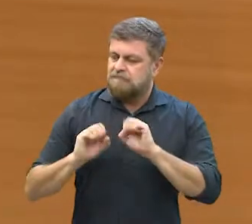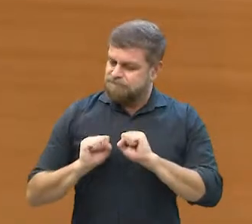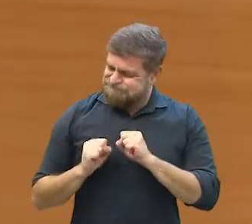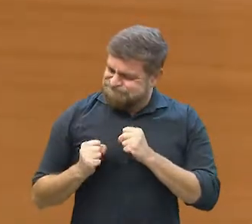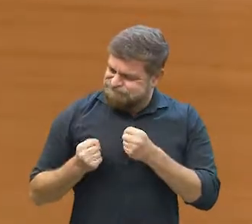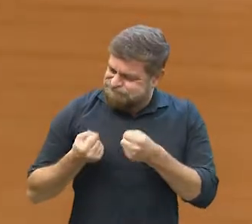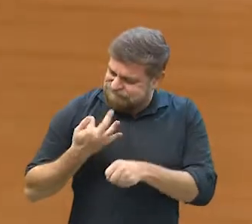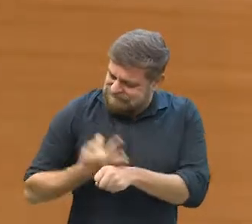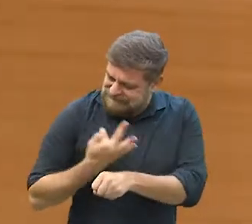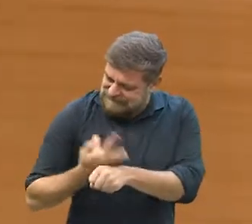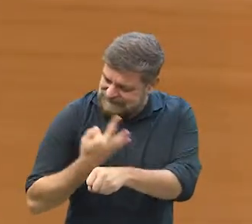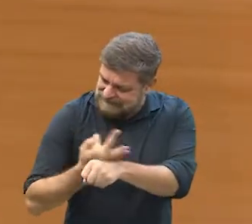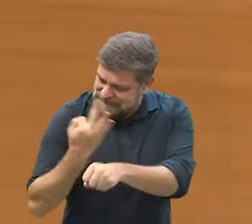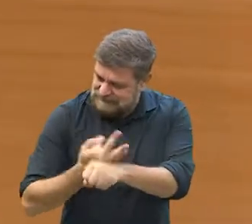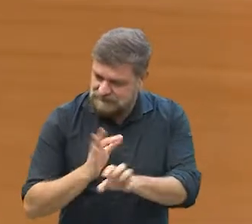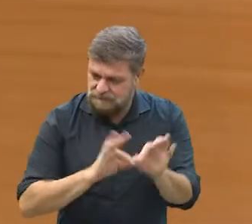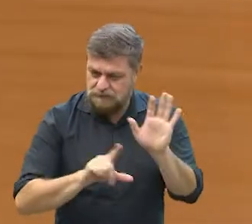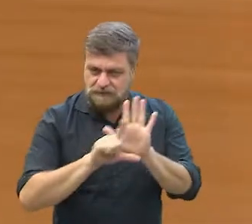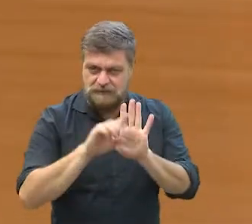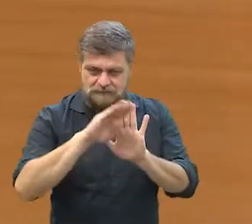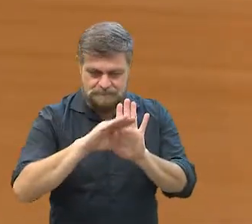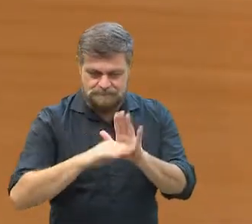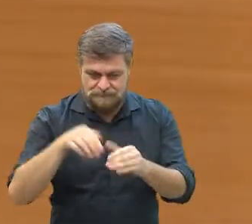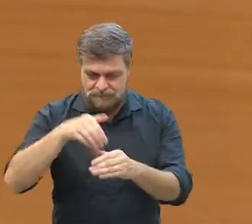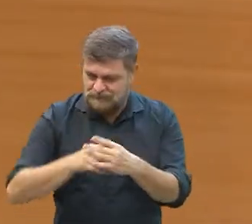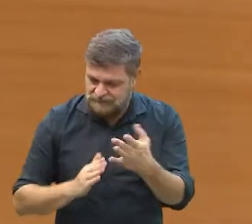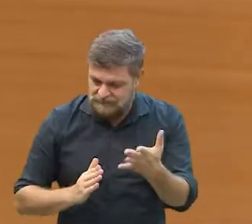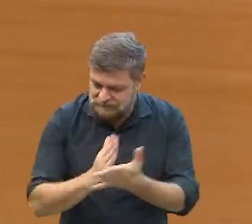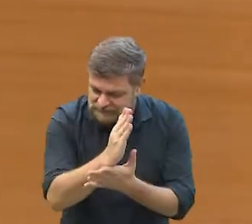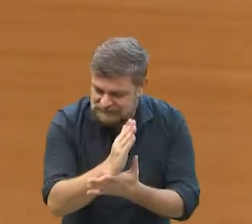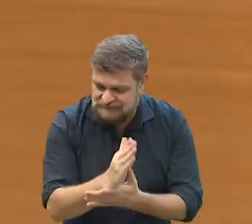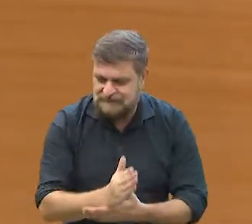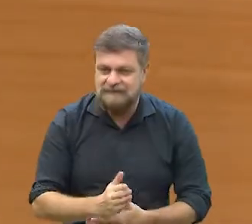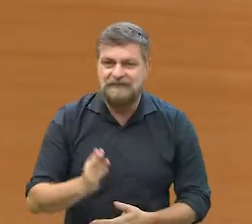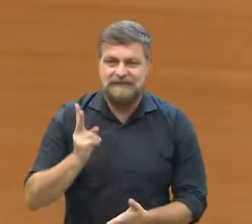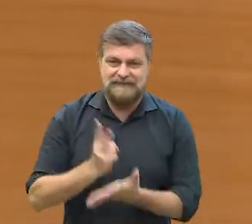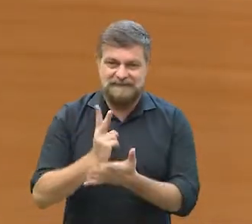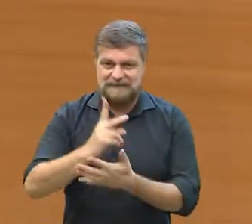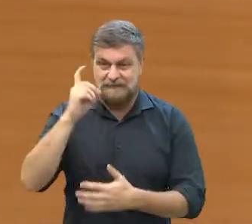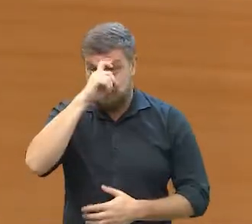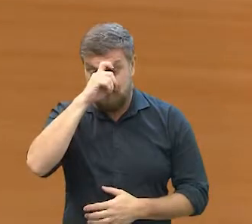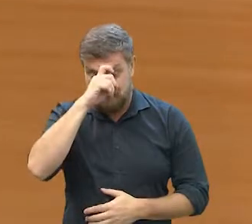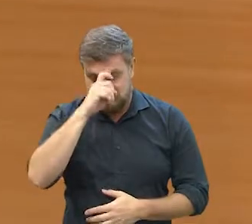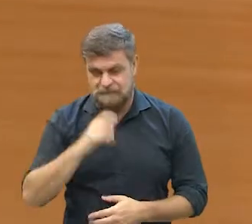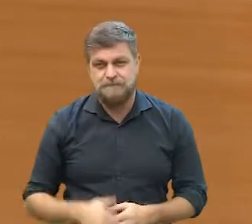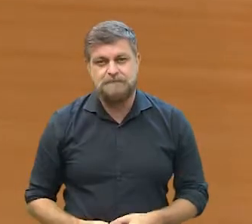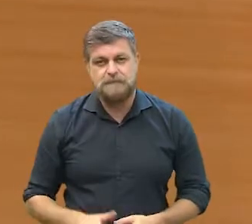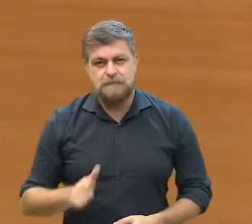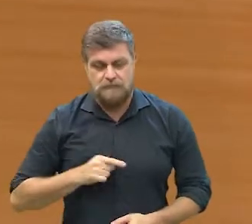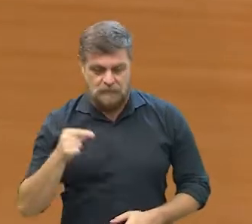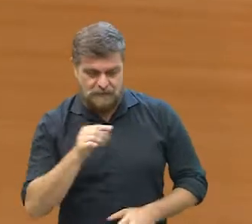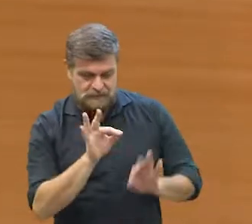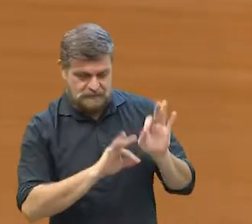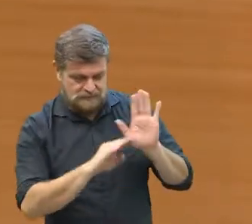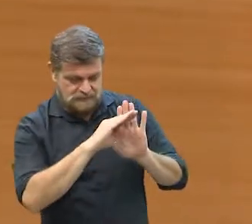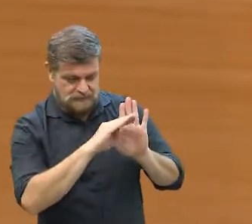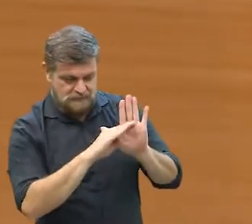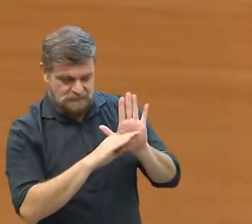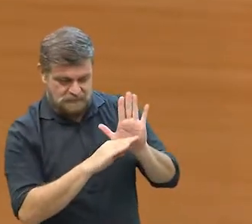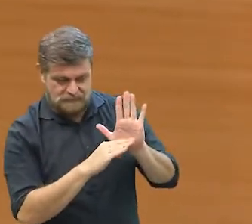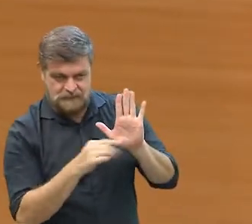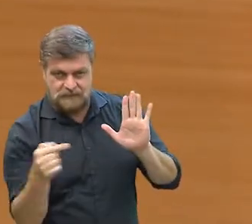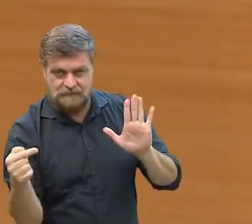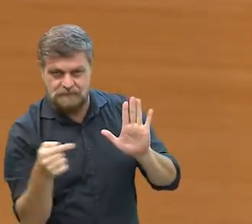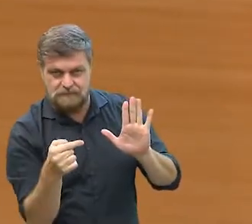batalha hercúlea aprovar os nossos projetos, né, então, e ele foi aprovado, foi um projeto, esse